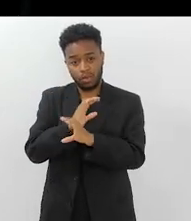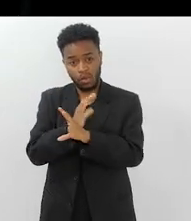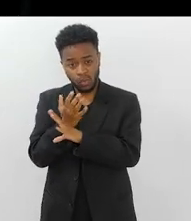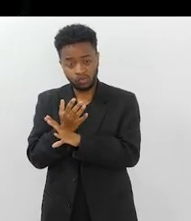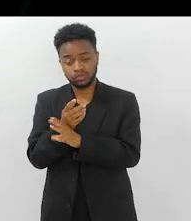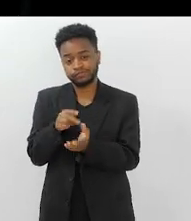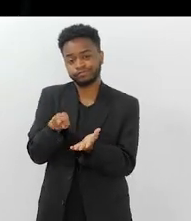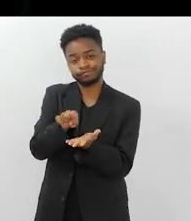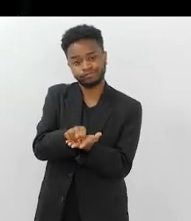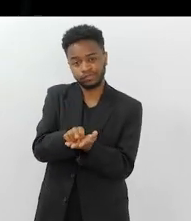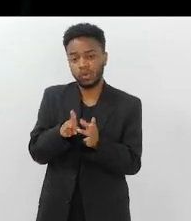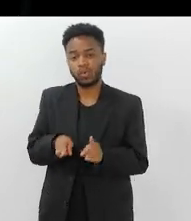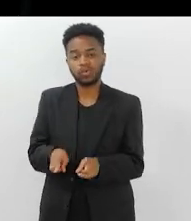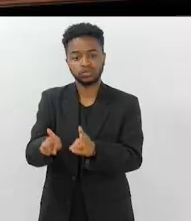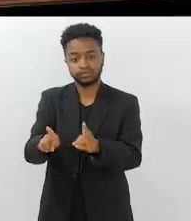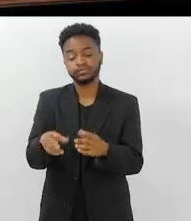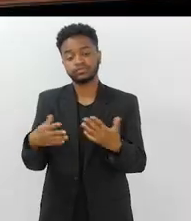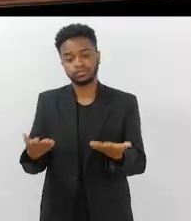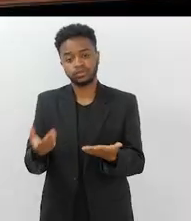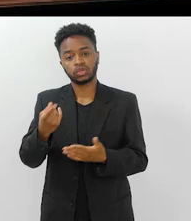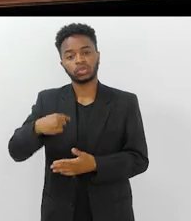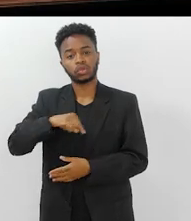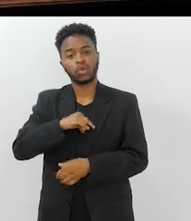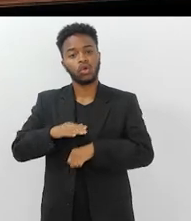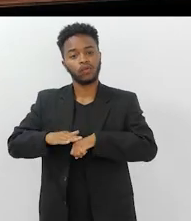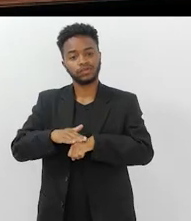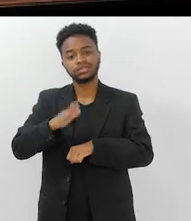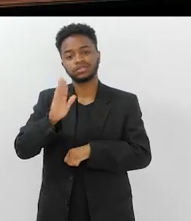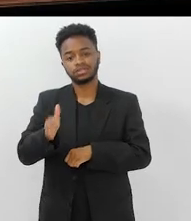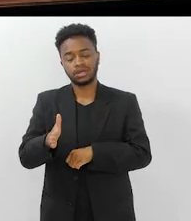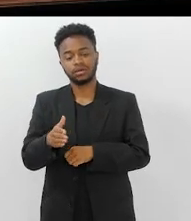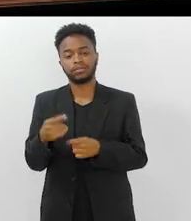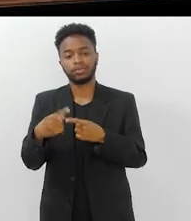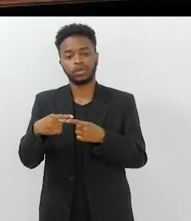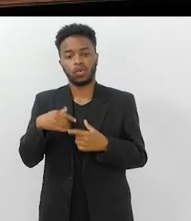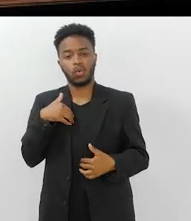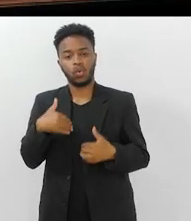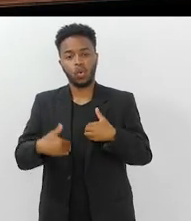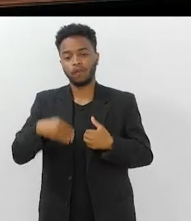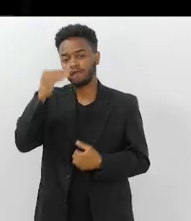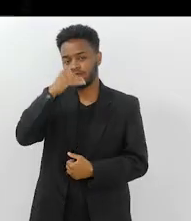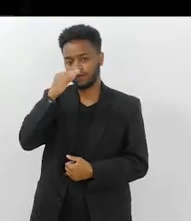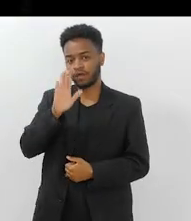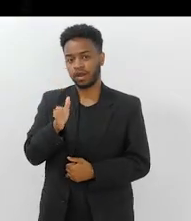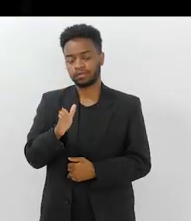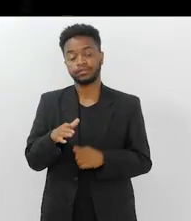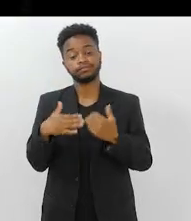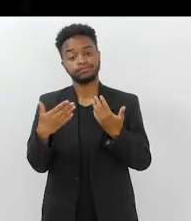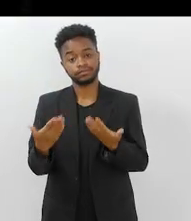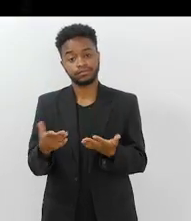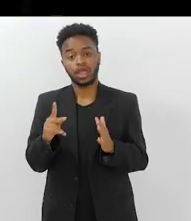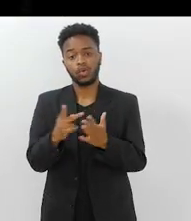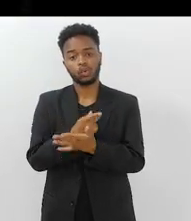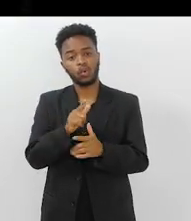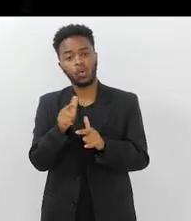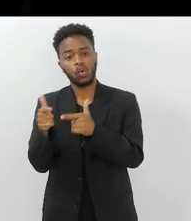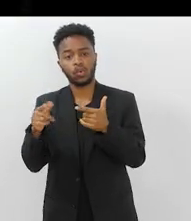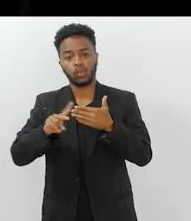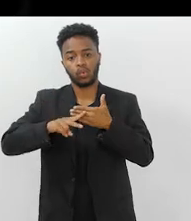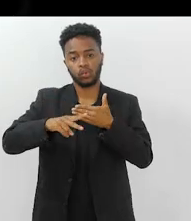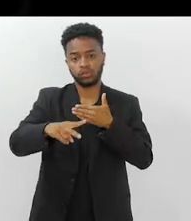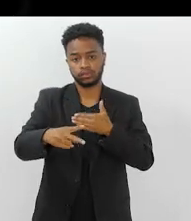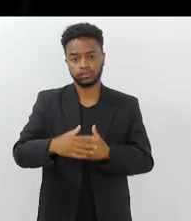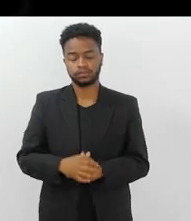esse efeito cascata que a gente está conversando aqui, já tem um organismo fragilizado, e aí acaba levando a outras